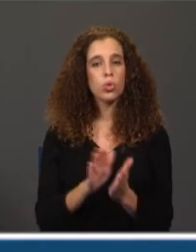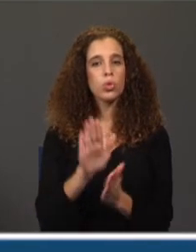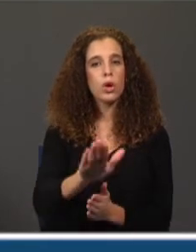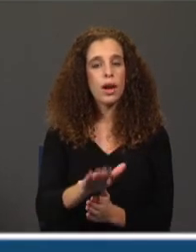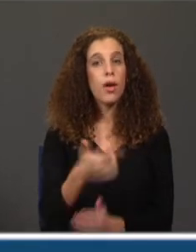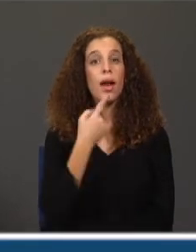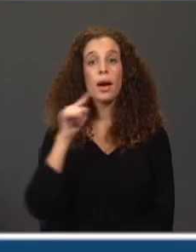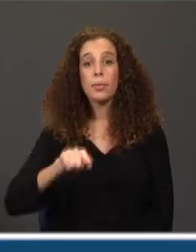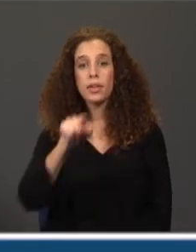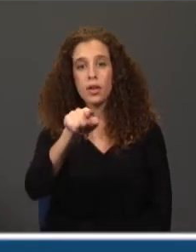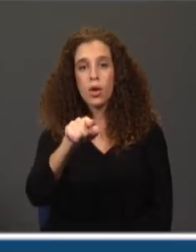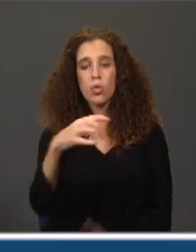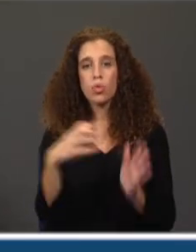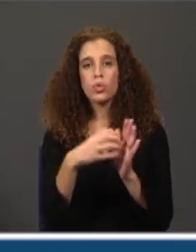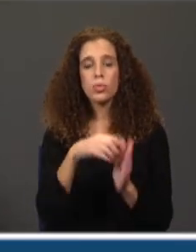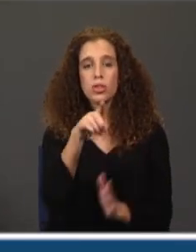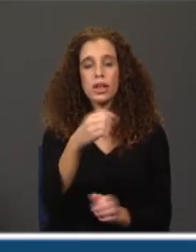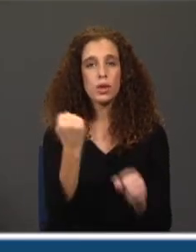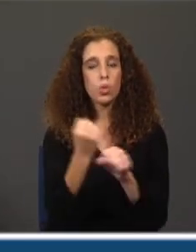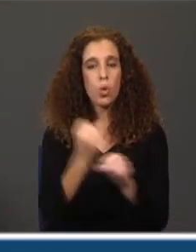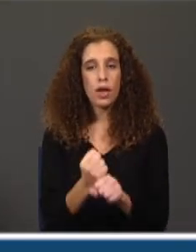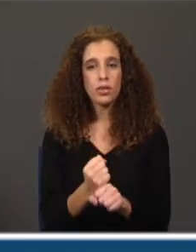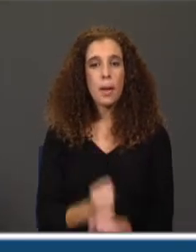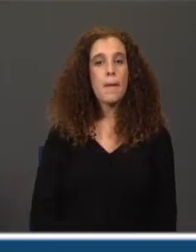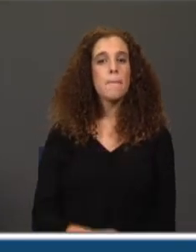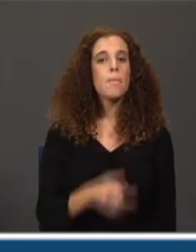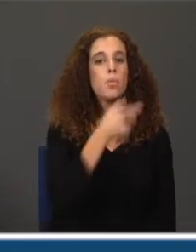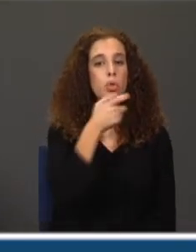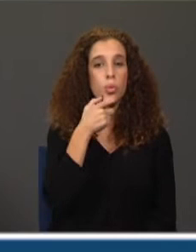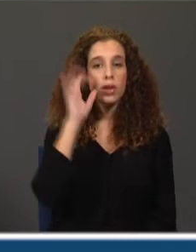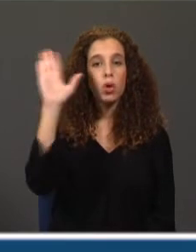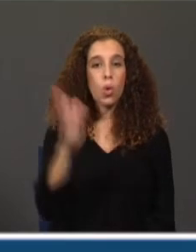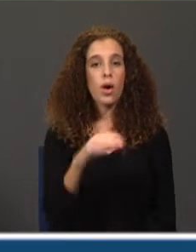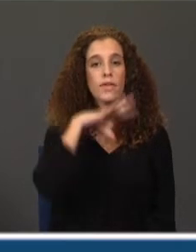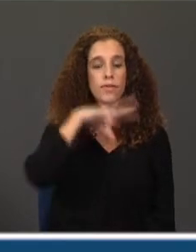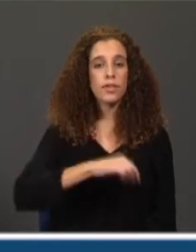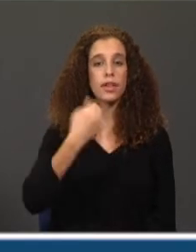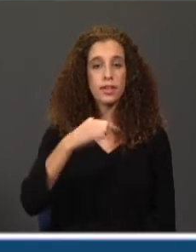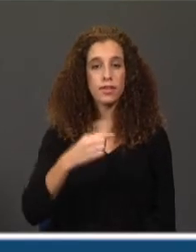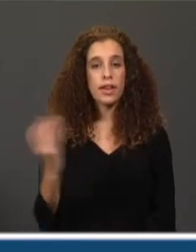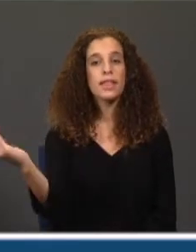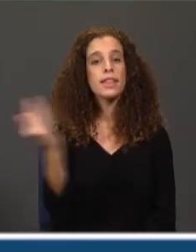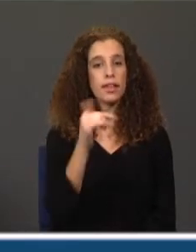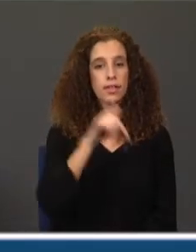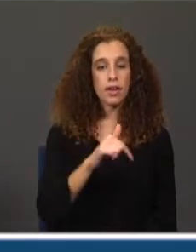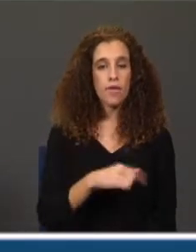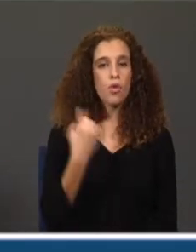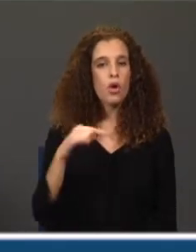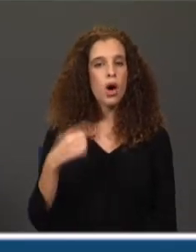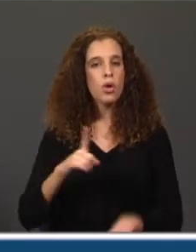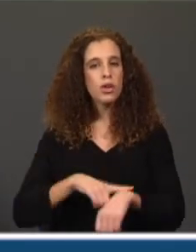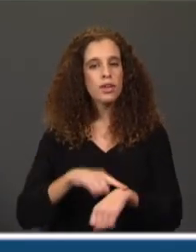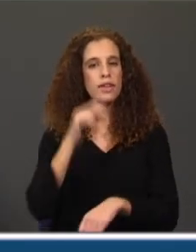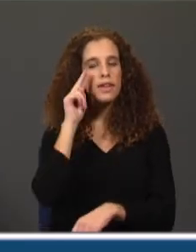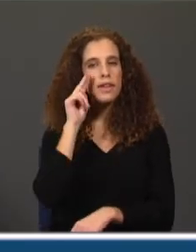repetição, o simbolismo deste ato. Promete-me que quando tiveres um filho, trazes aqui. Foi a única altura em que lhe vi